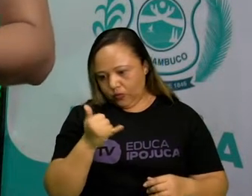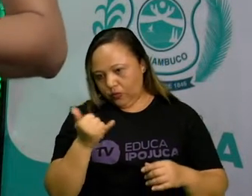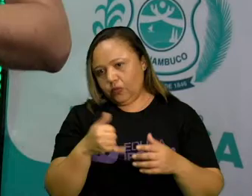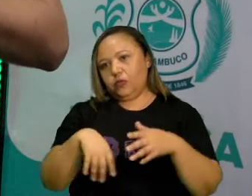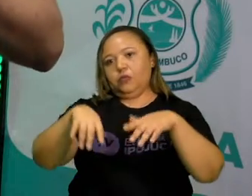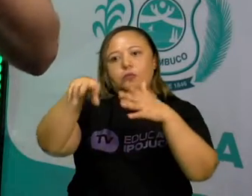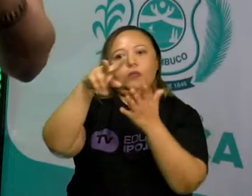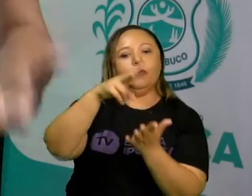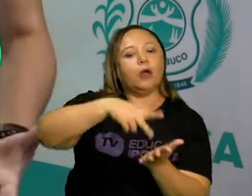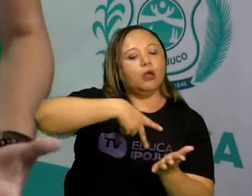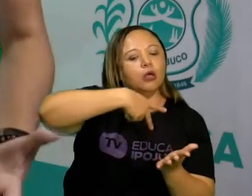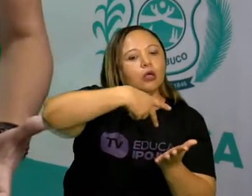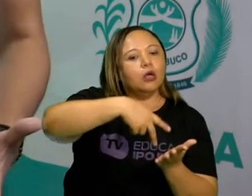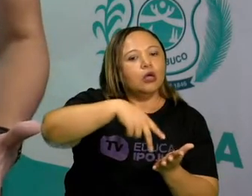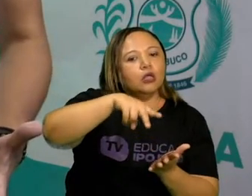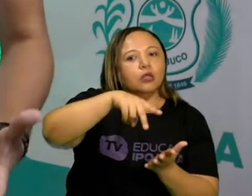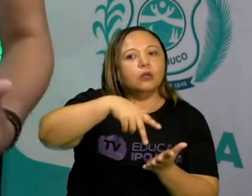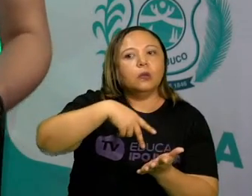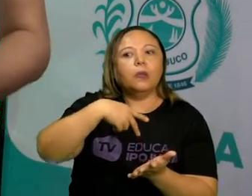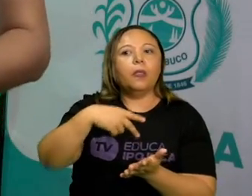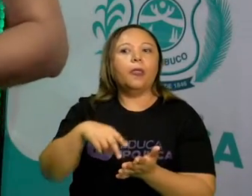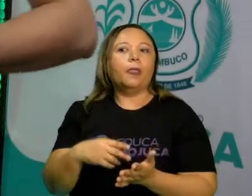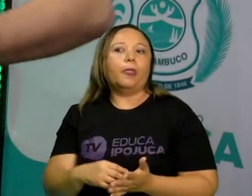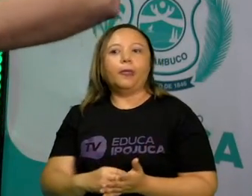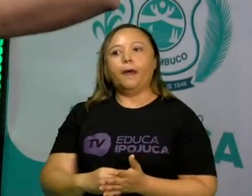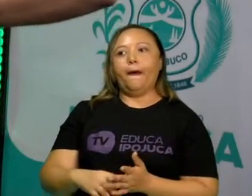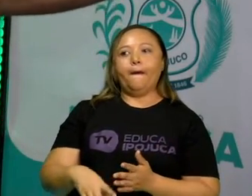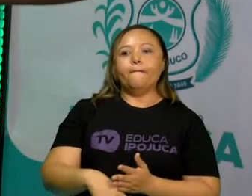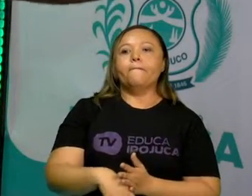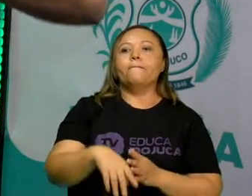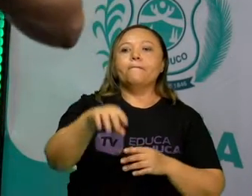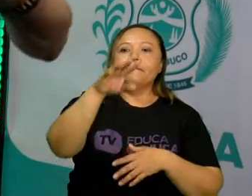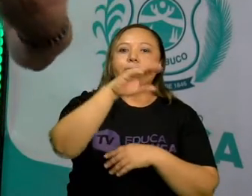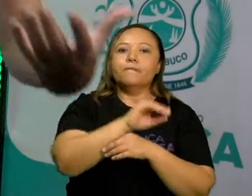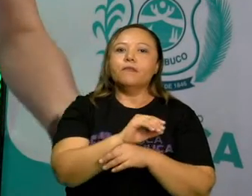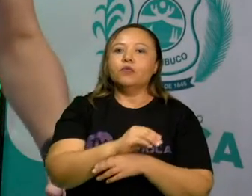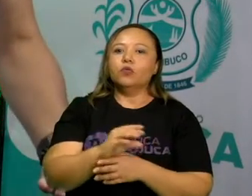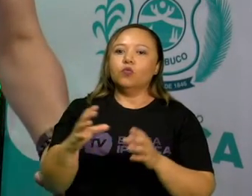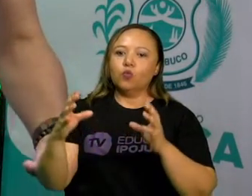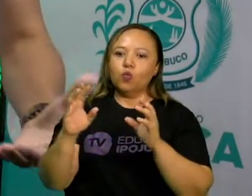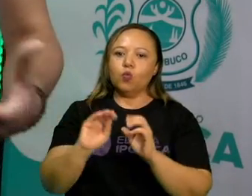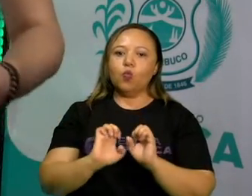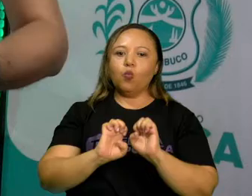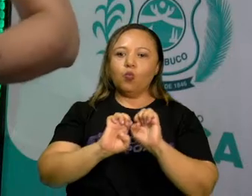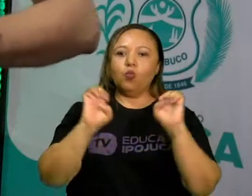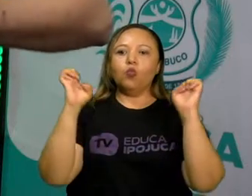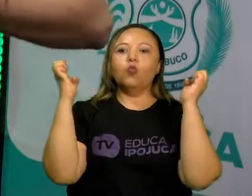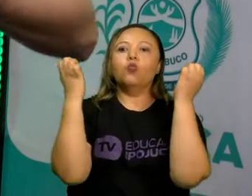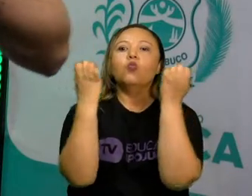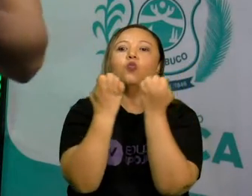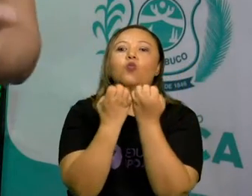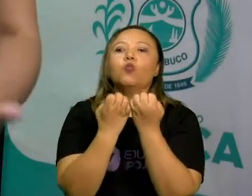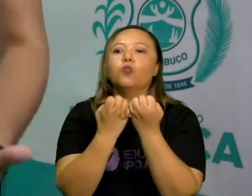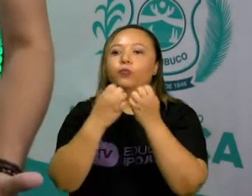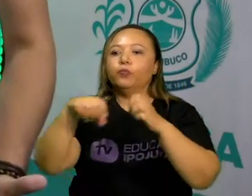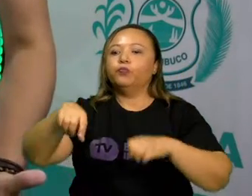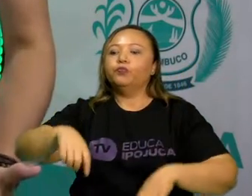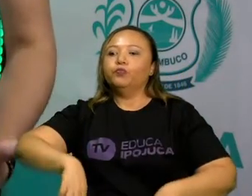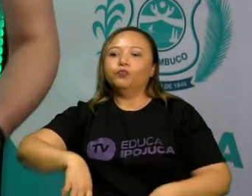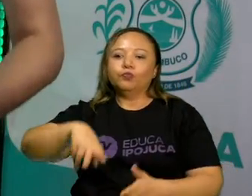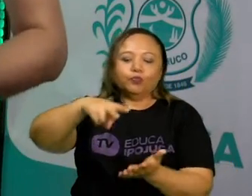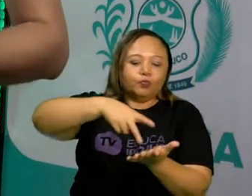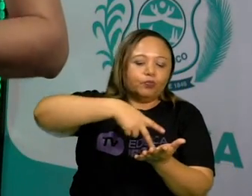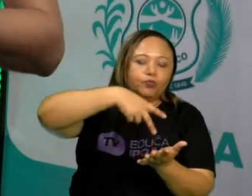de comunidade extremamente carente, mas que tem um talento, que tem um amor pela